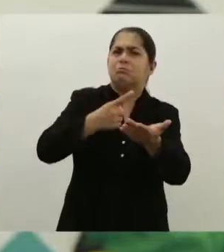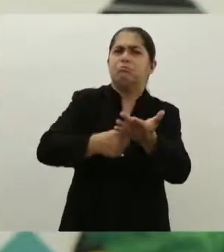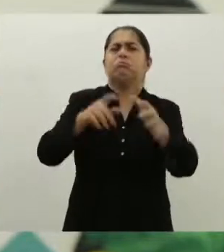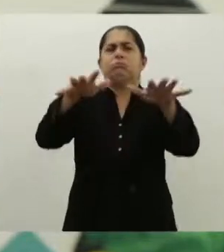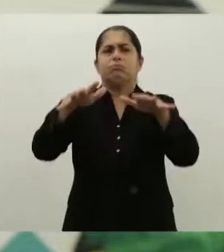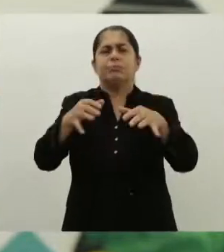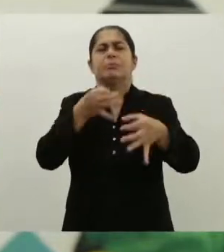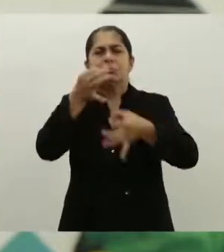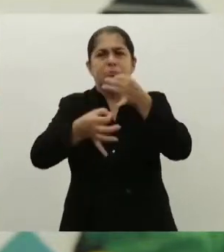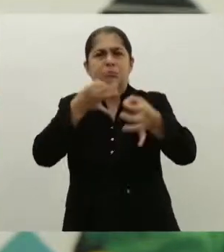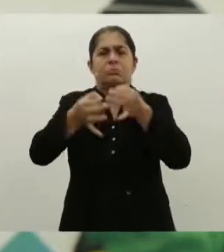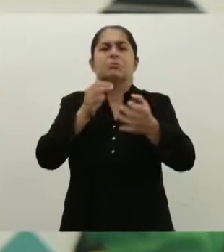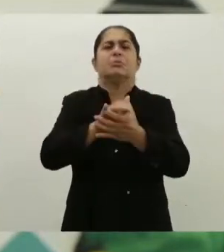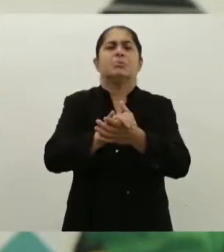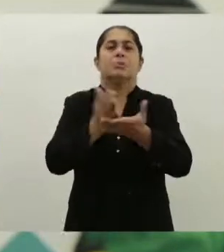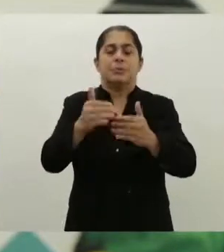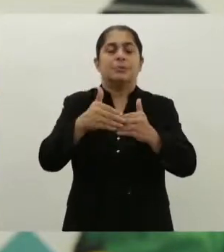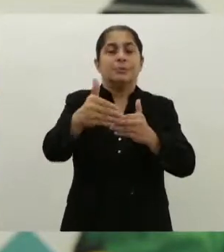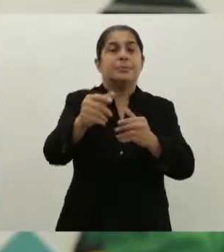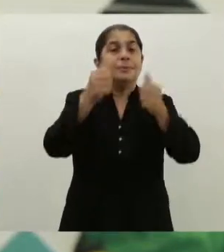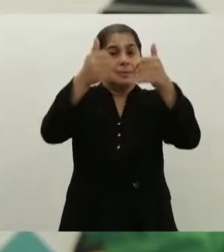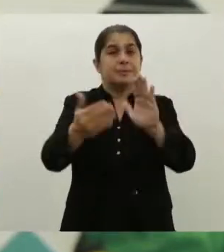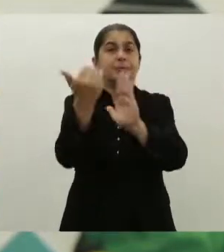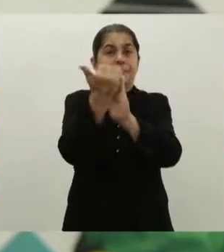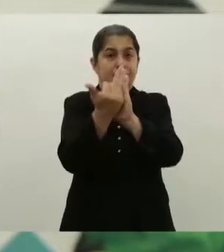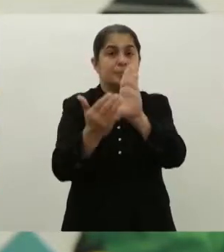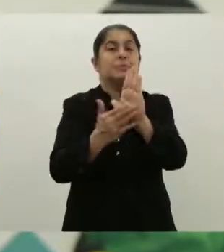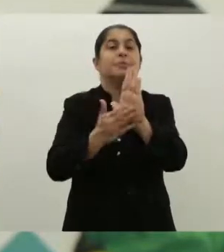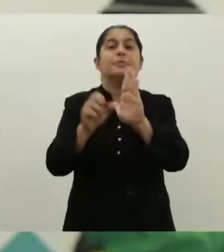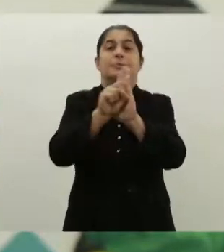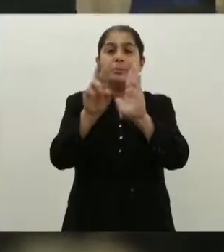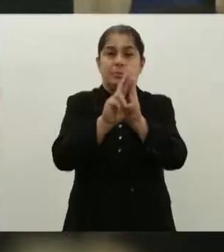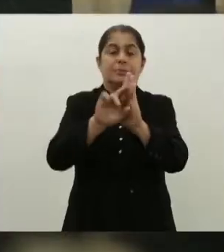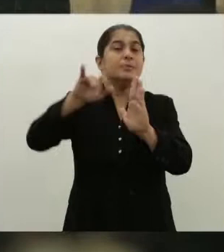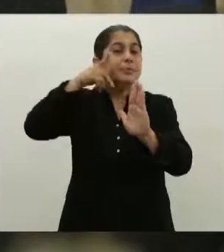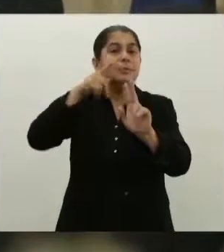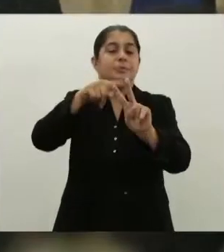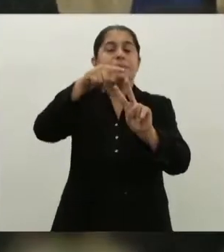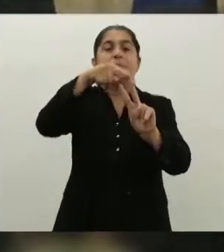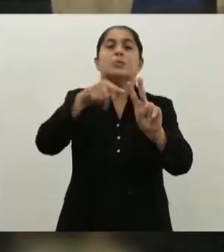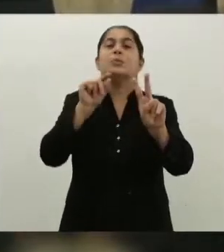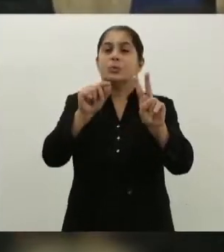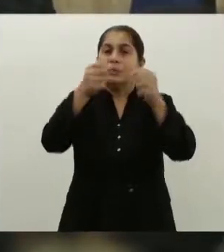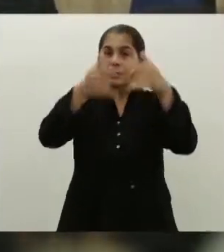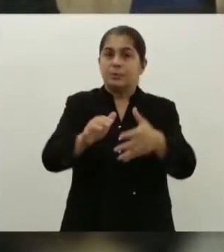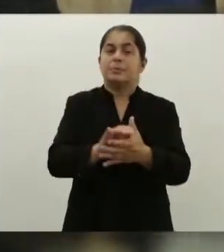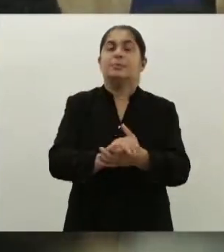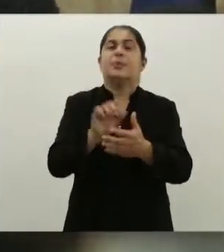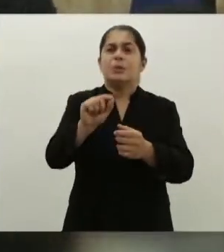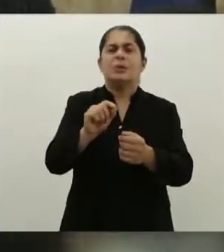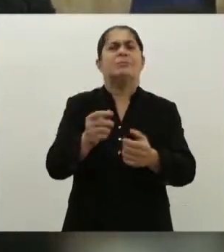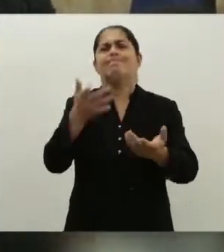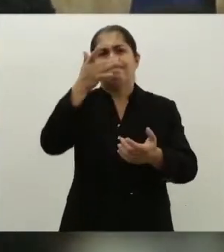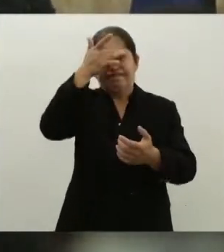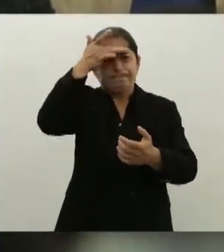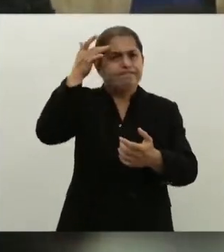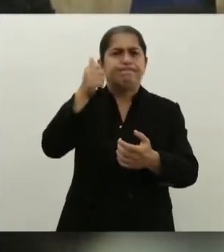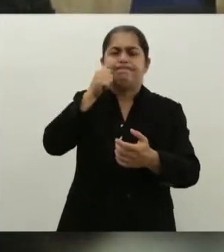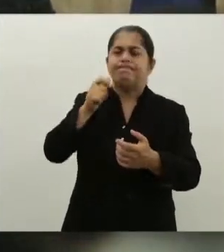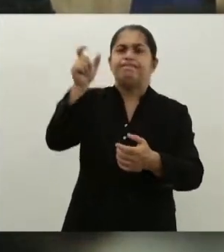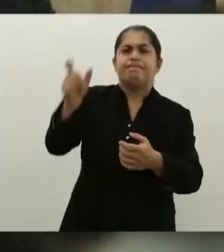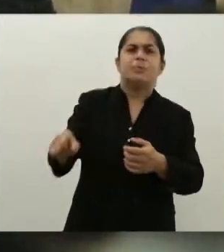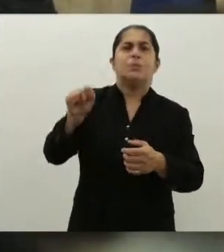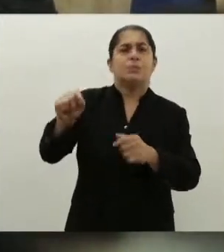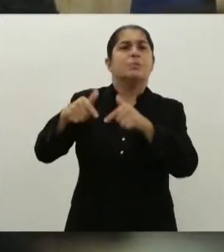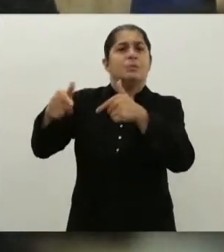A seguir, você vai acompanhar o que foi feito em Santa Rita na Grande João Pessoa. O depoimento emocionado desta servidora pública,